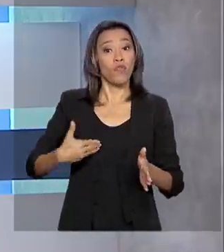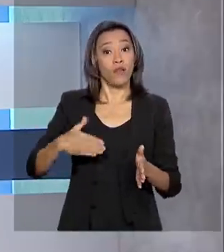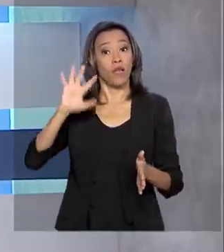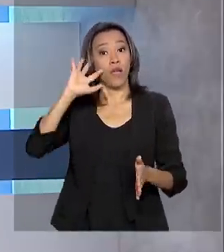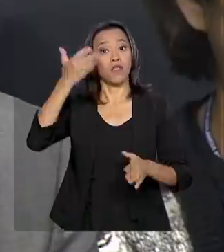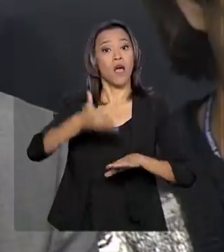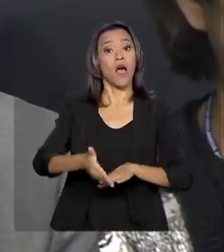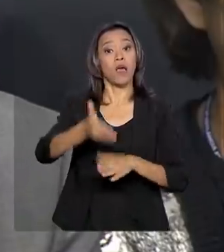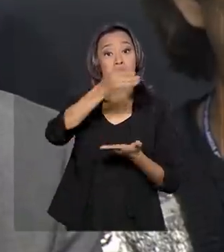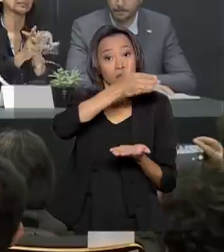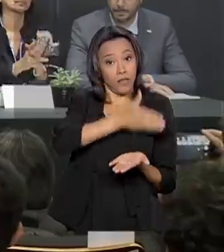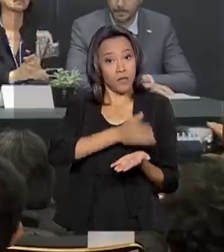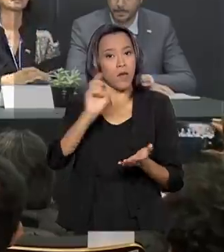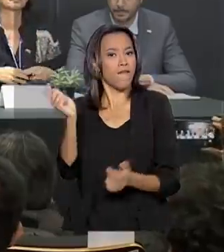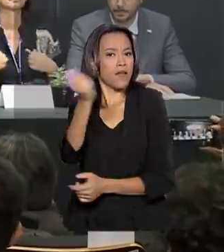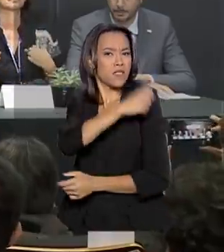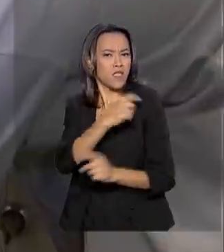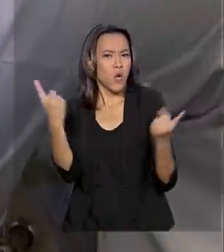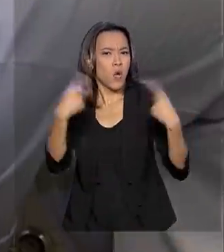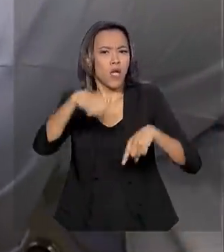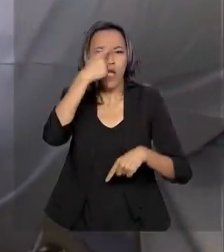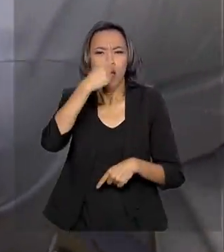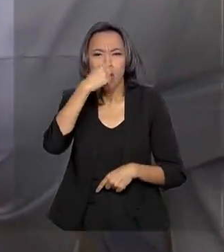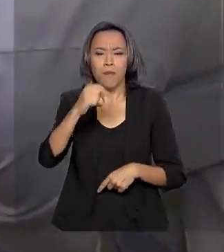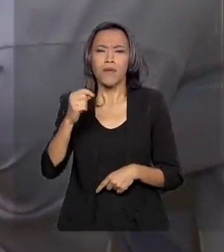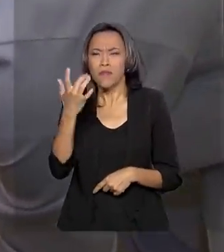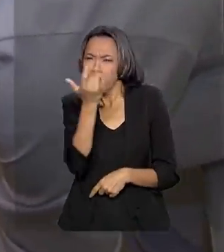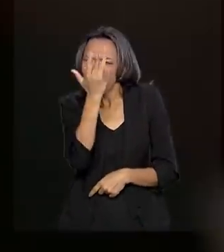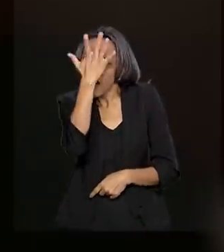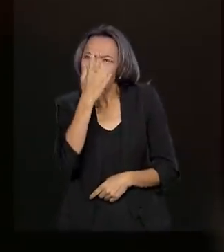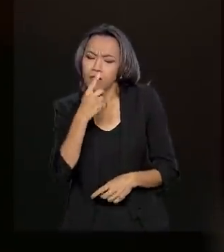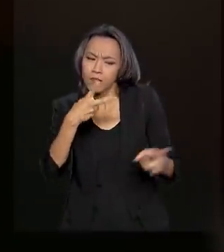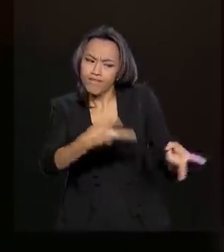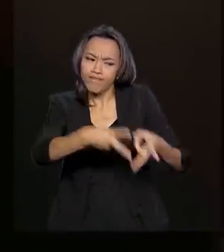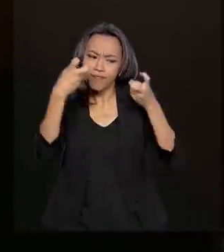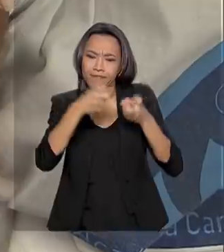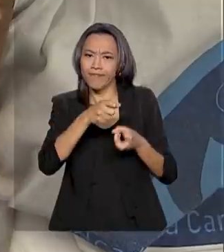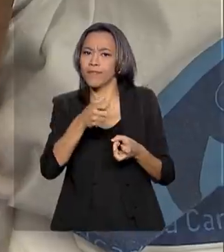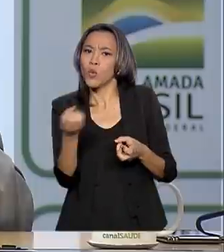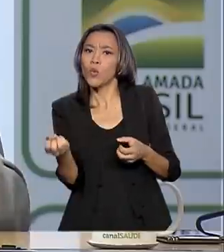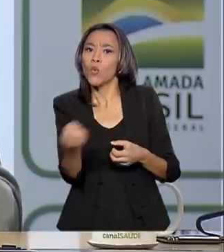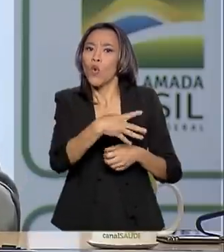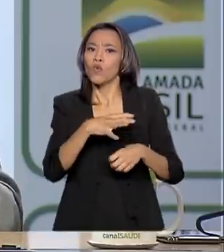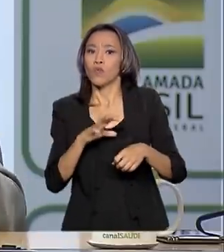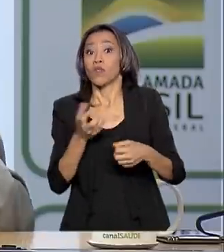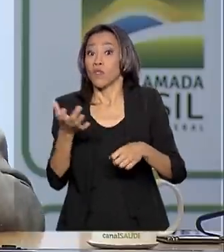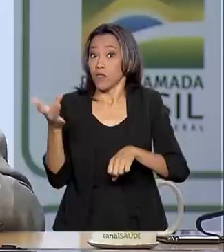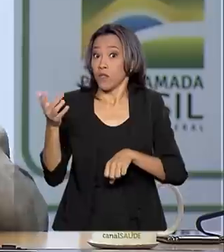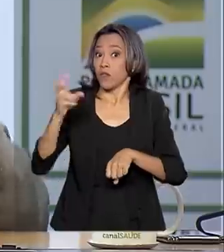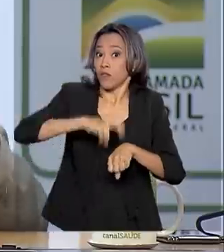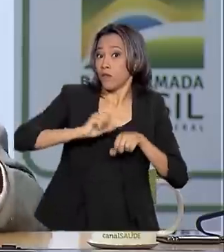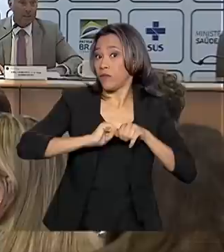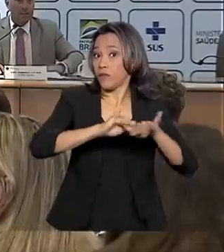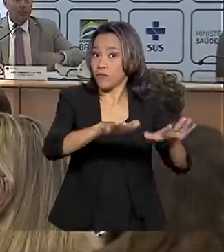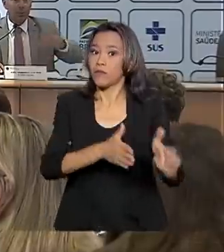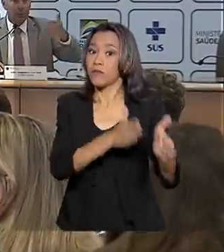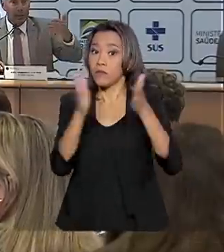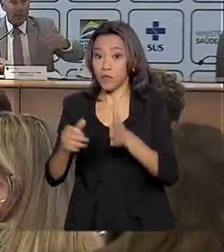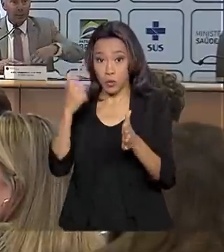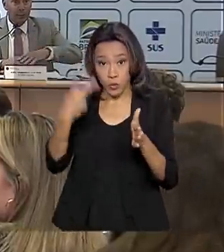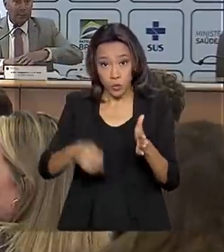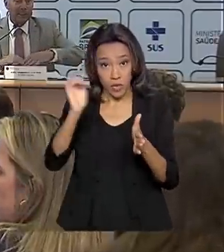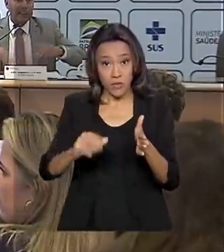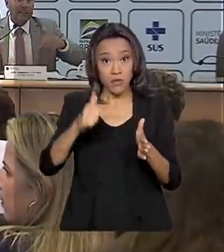antecipar vacinação contra a gripe para facilitar o diagnóstico do novo coronavírus. Brasil tem 132 casos